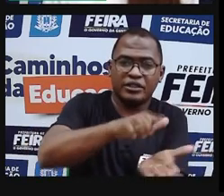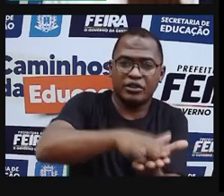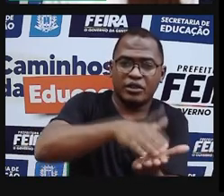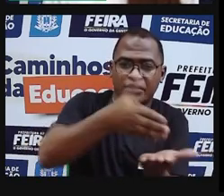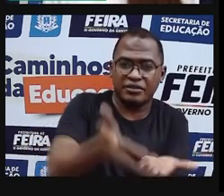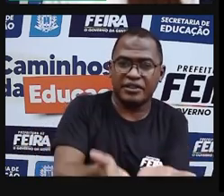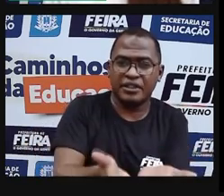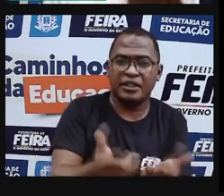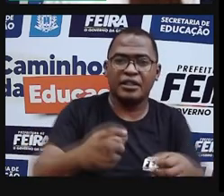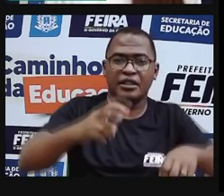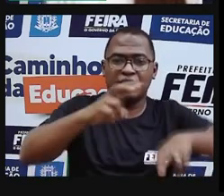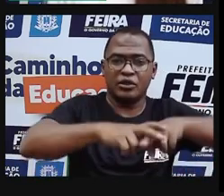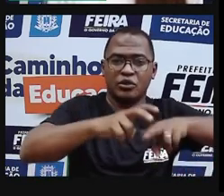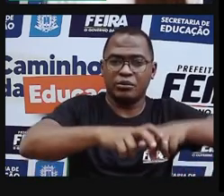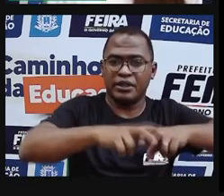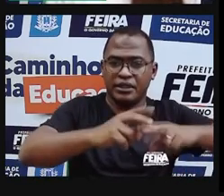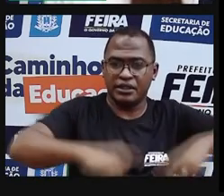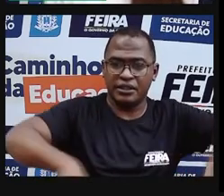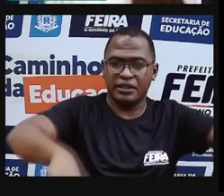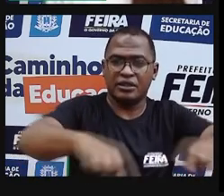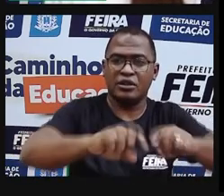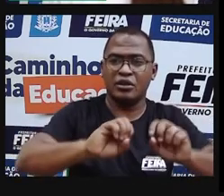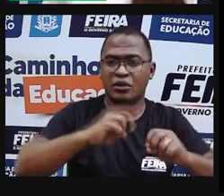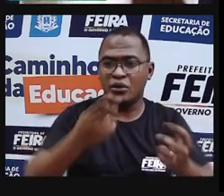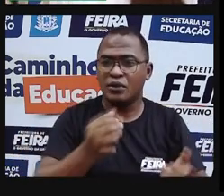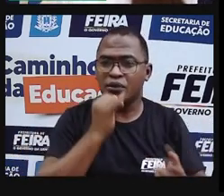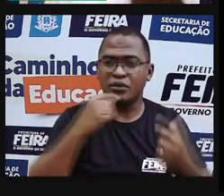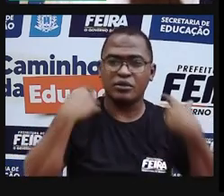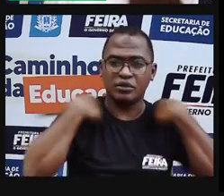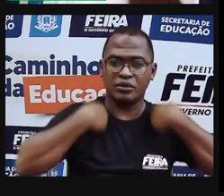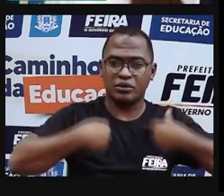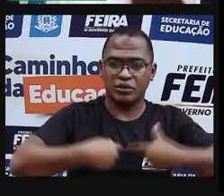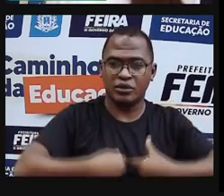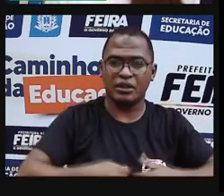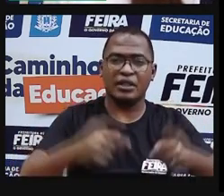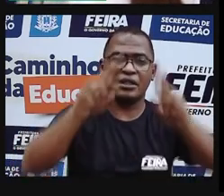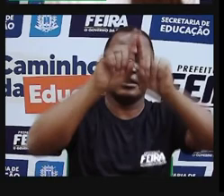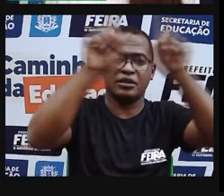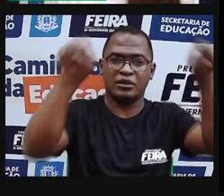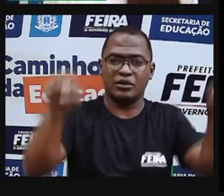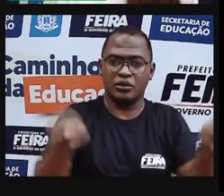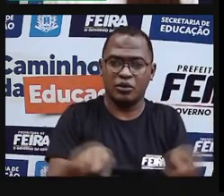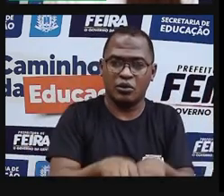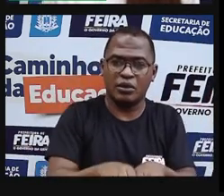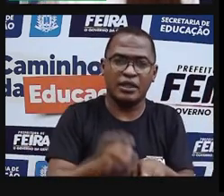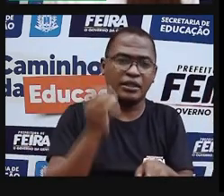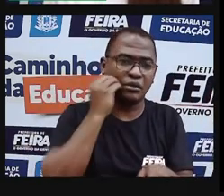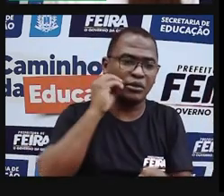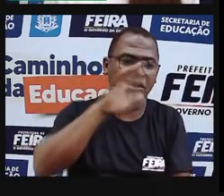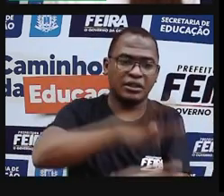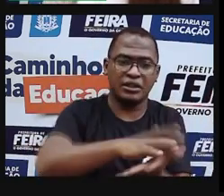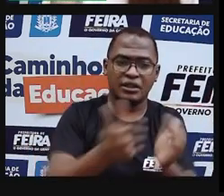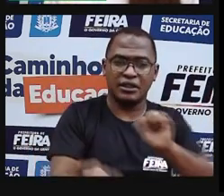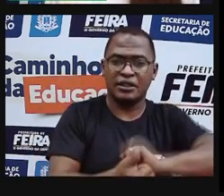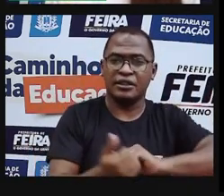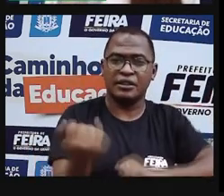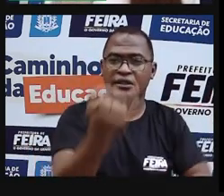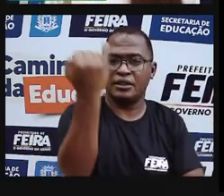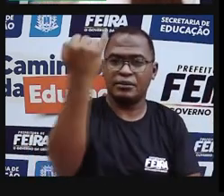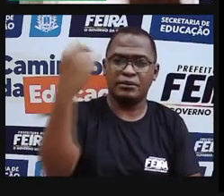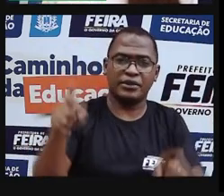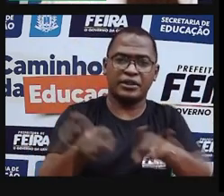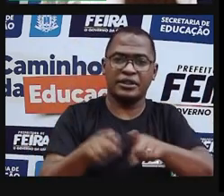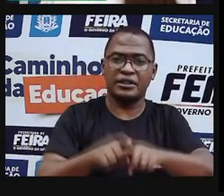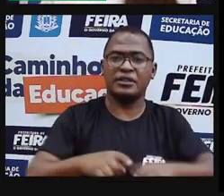banquetas, também utiliza nos colares. Então, o artesanato também sendo valorizado com a utilização de uma